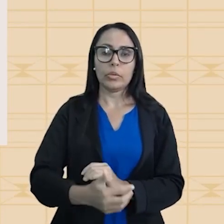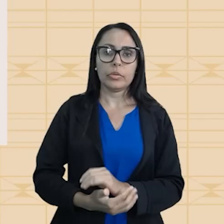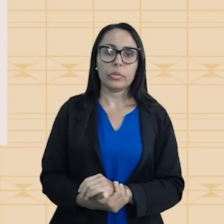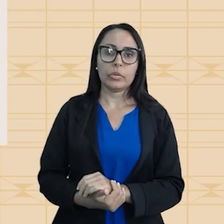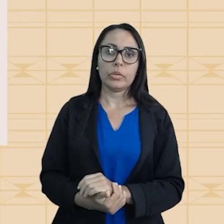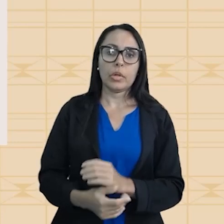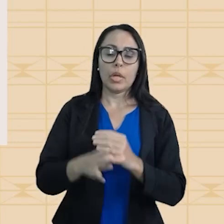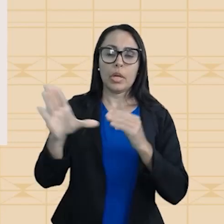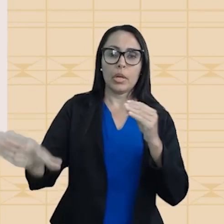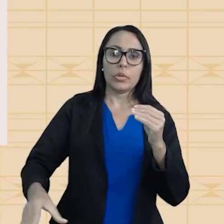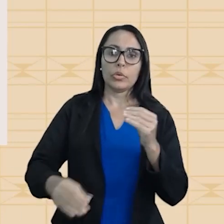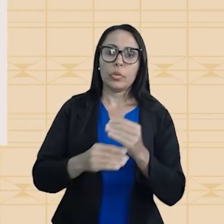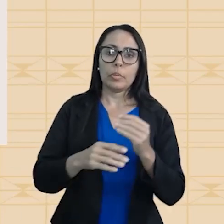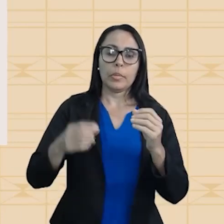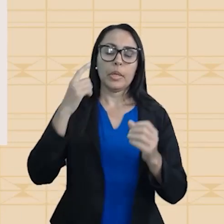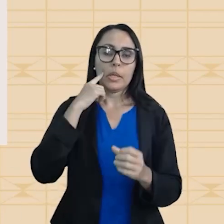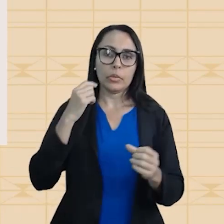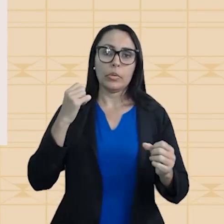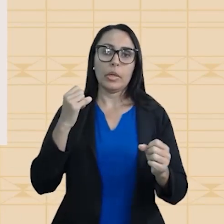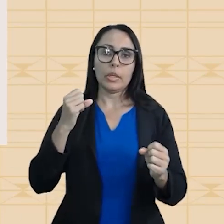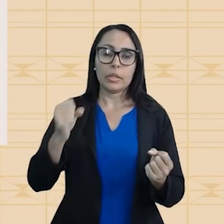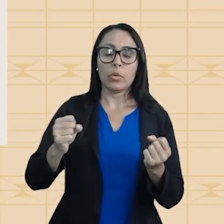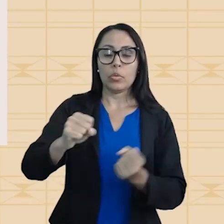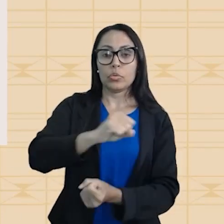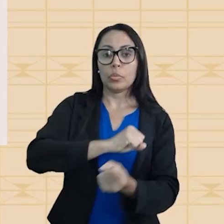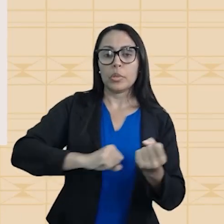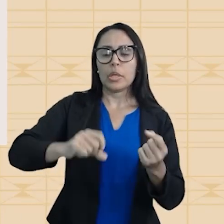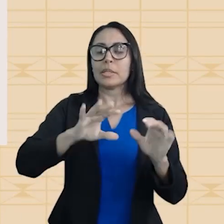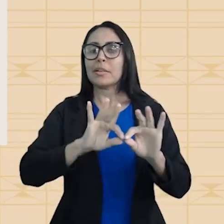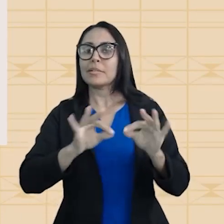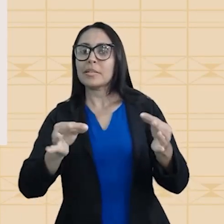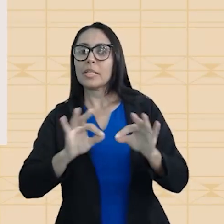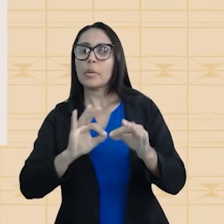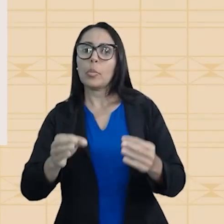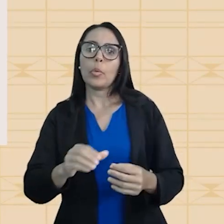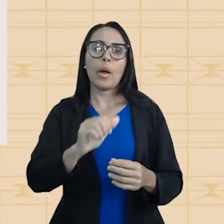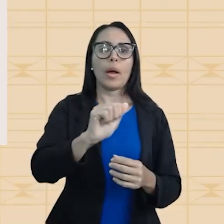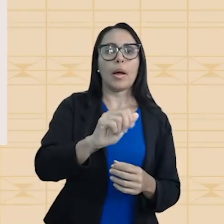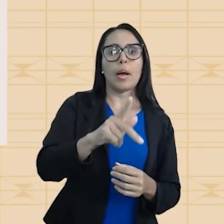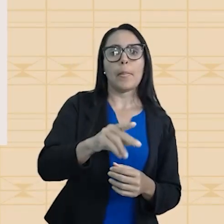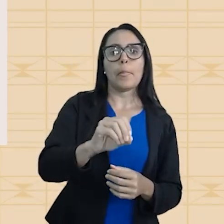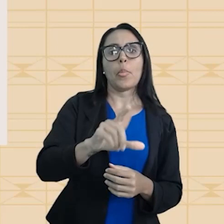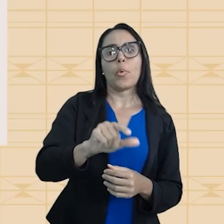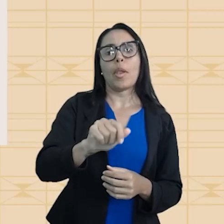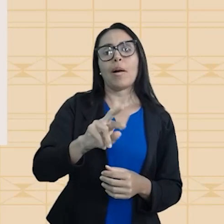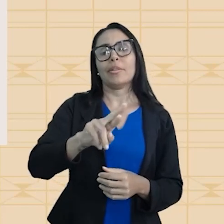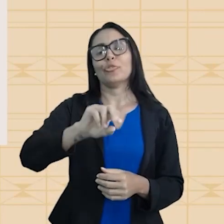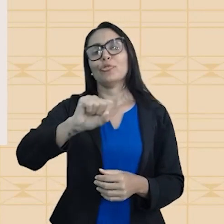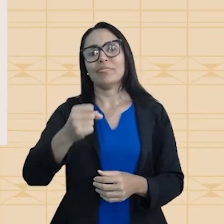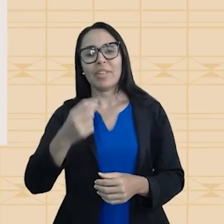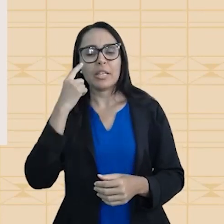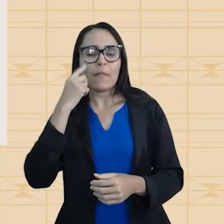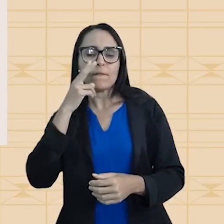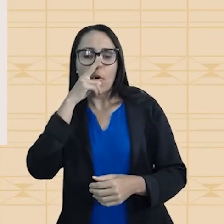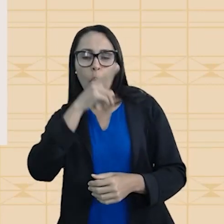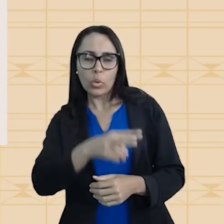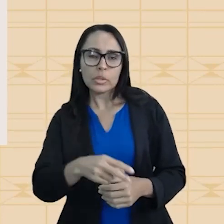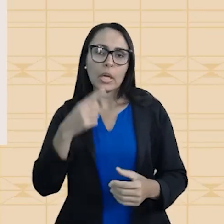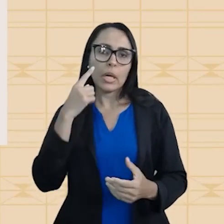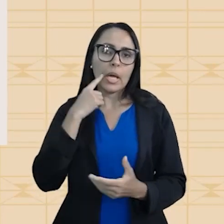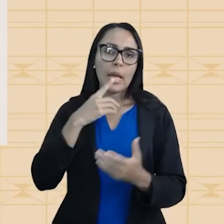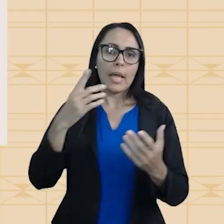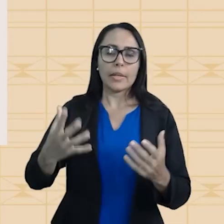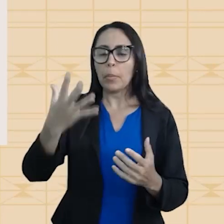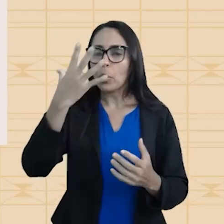Resumindo, substâncias simples são apolares. Logo, a sua força é a